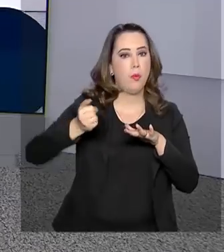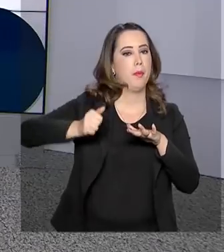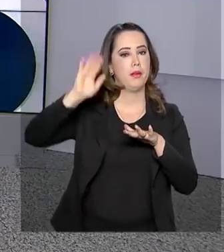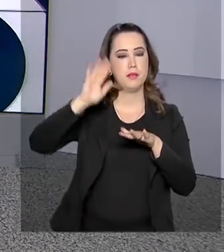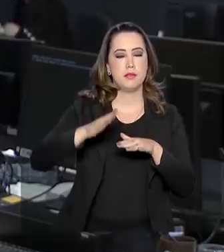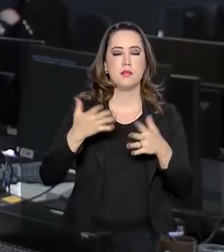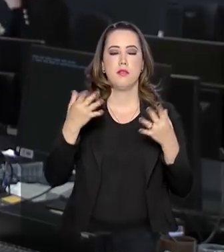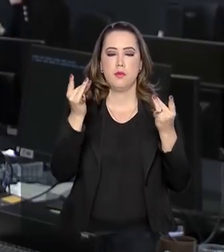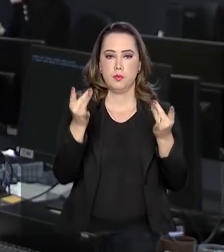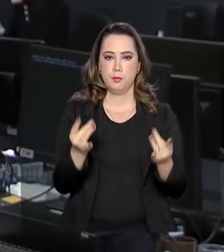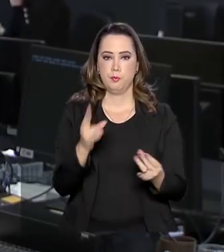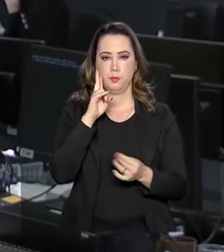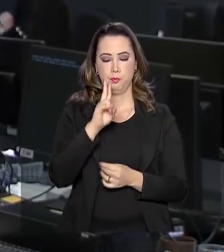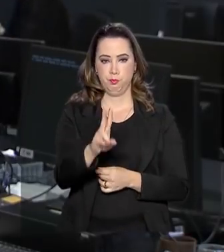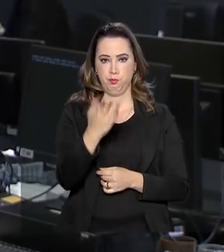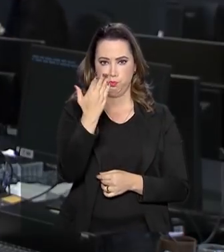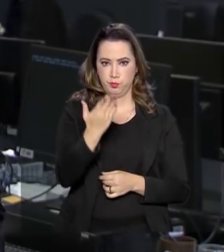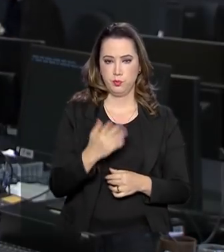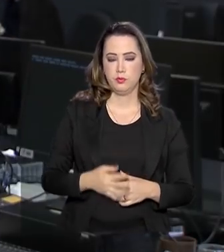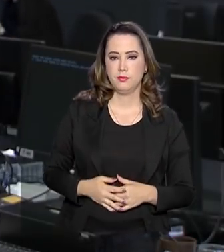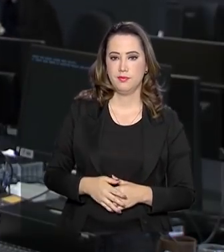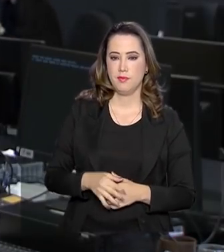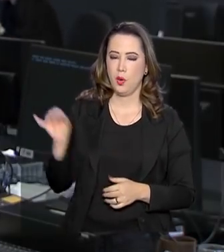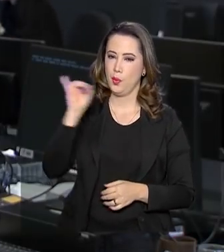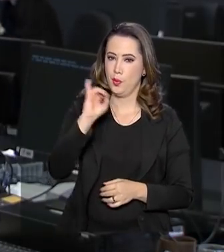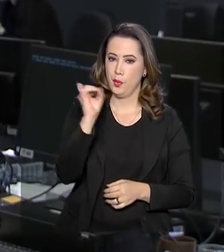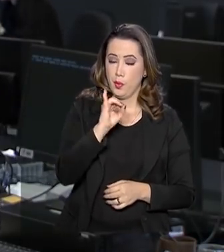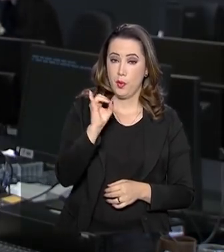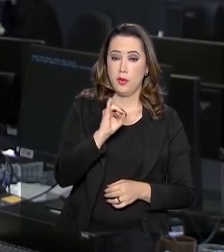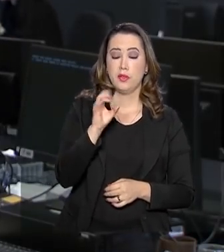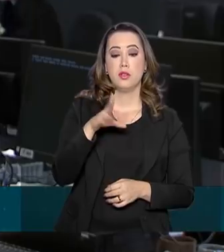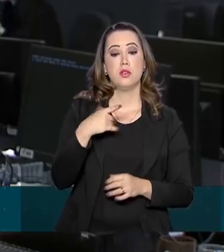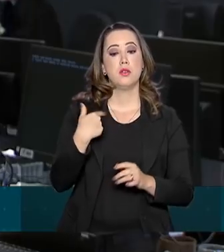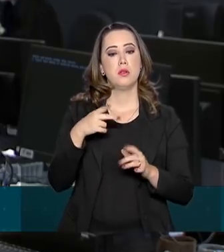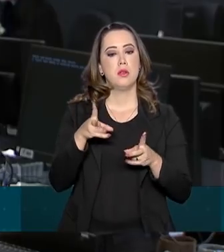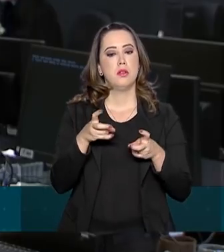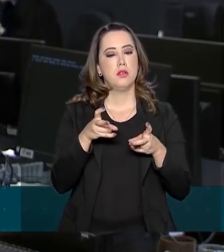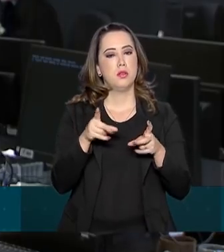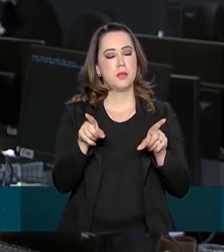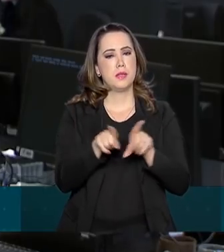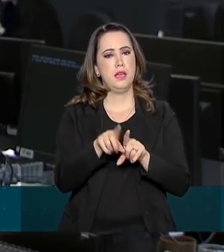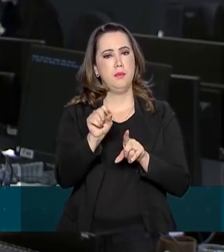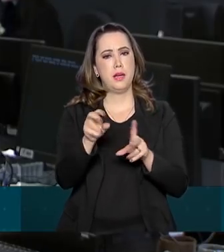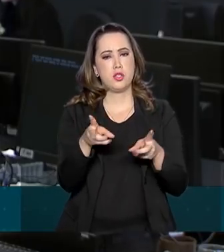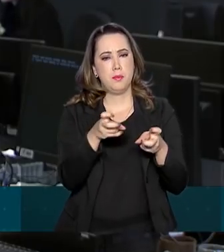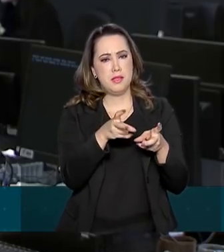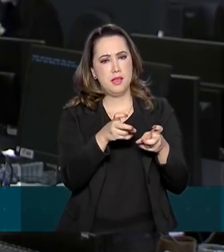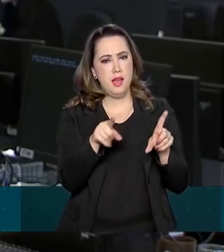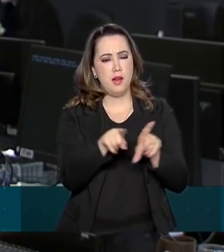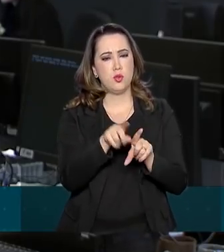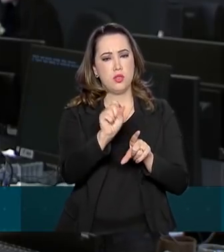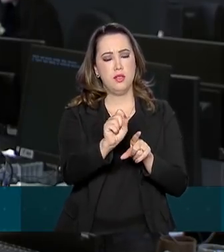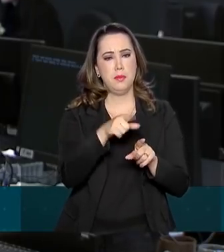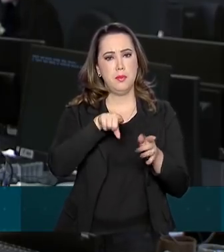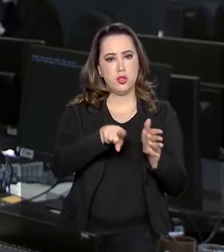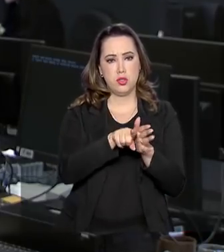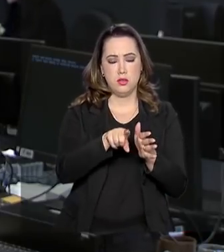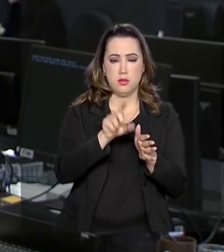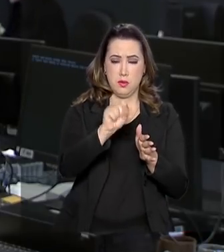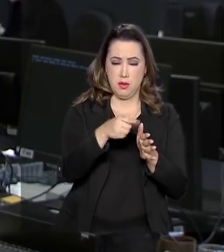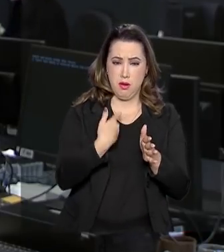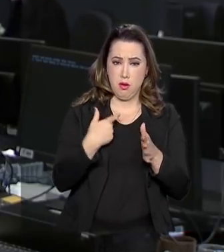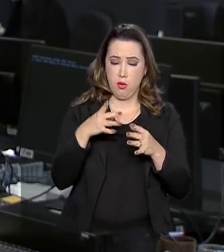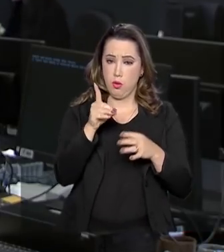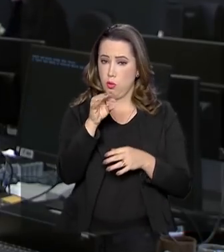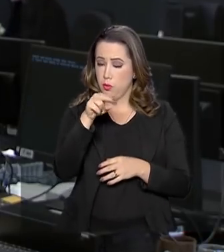Ricardo. Olá, Roberto. A estimativa do Departamento Penitenciário Nacional, DPEM, ligado ao Ministério da